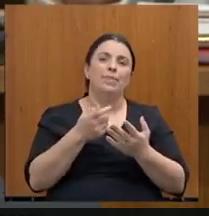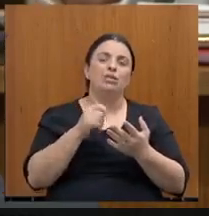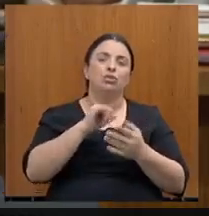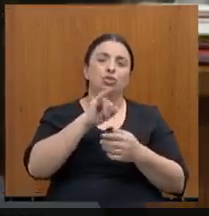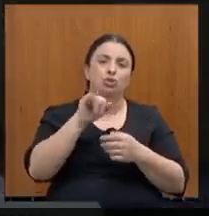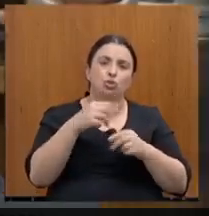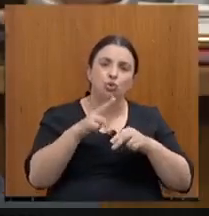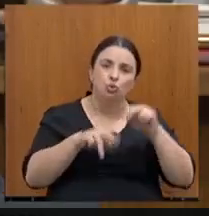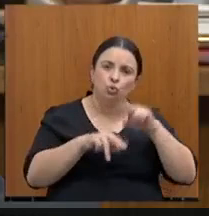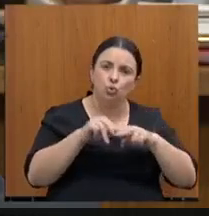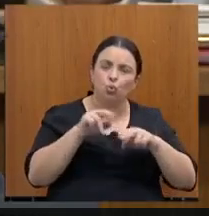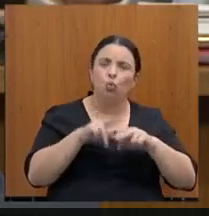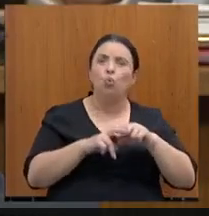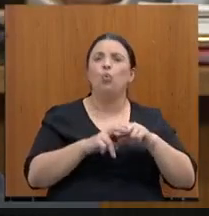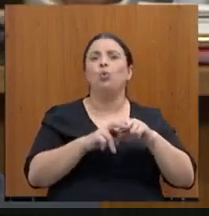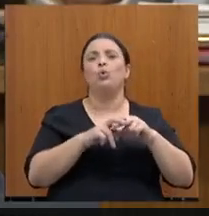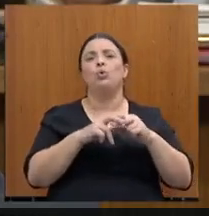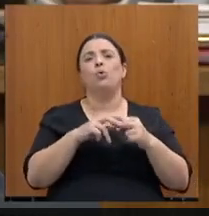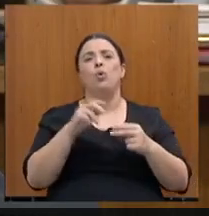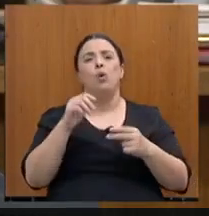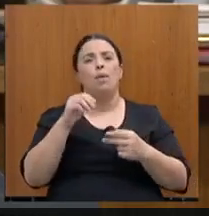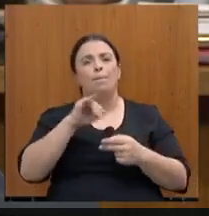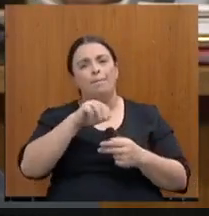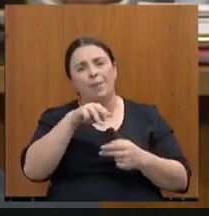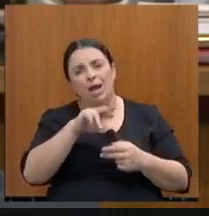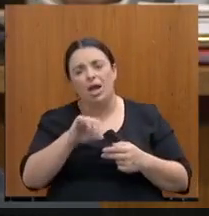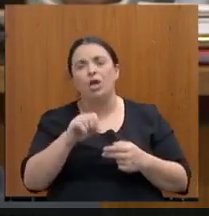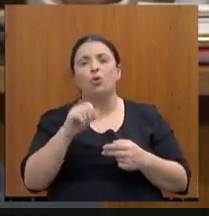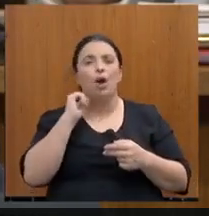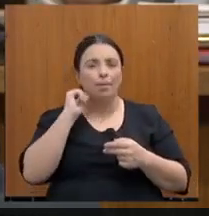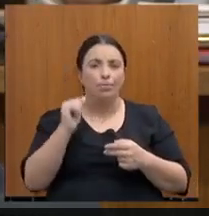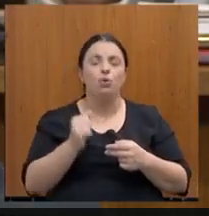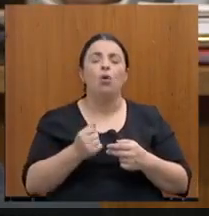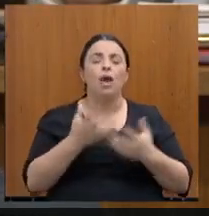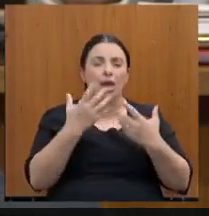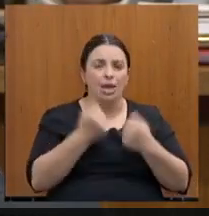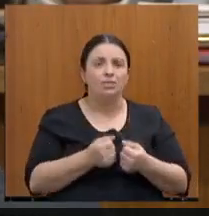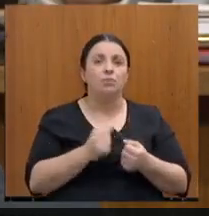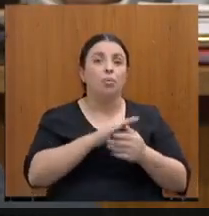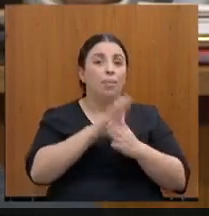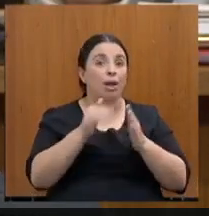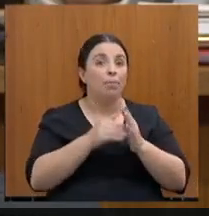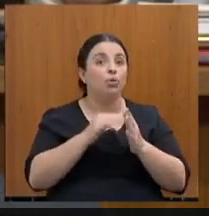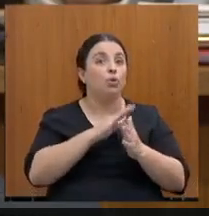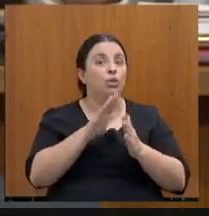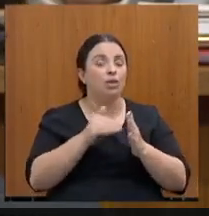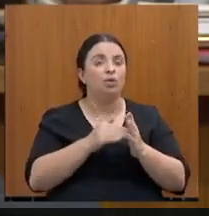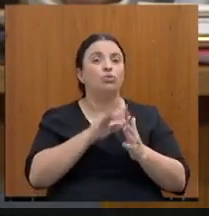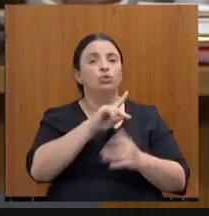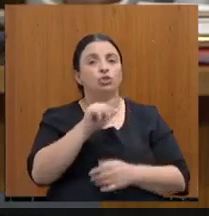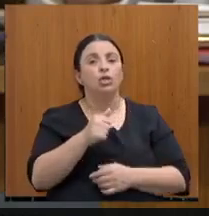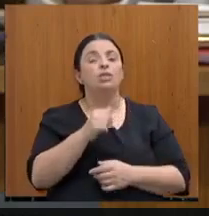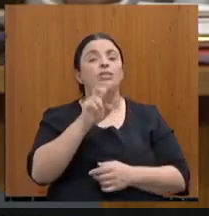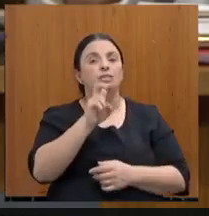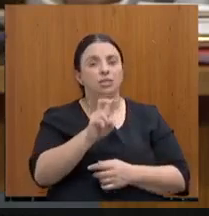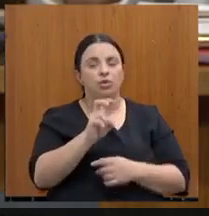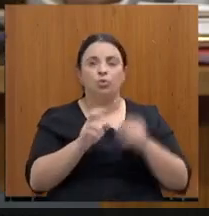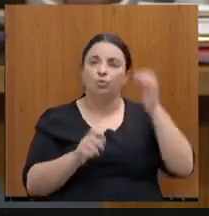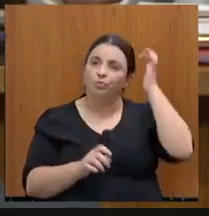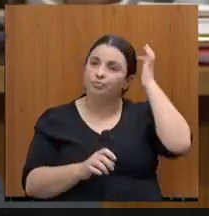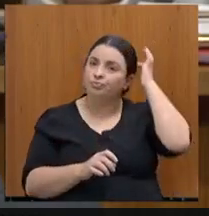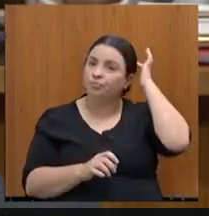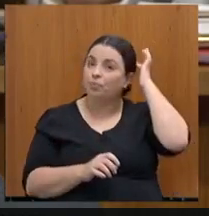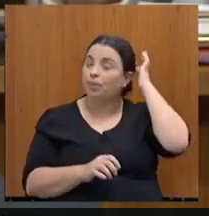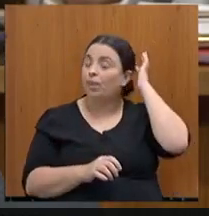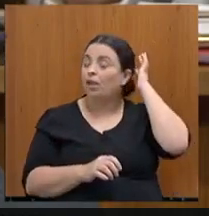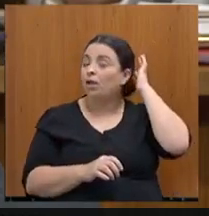com o servidor. Outros passivos nós temos, eu citei aqui a questão do depósito judicial, o Estado tem